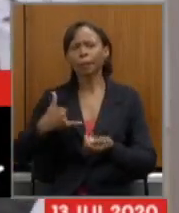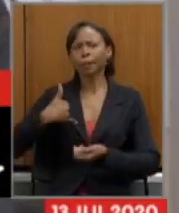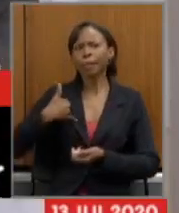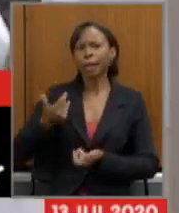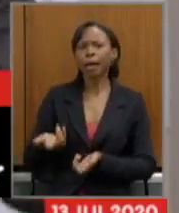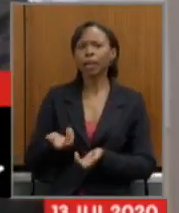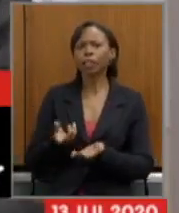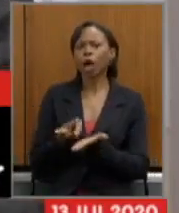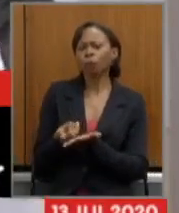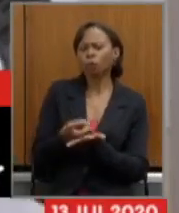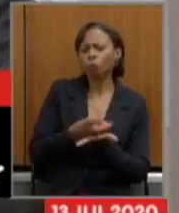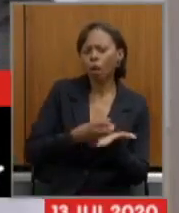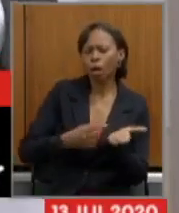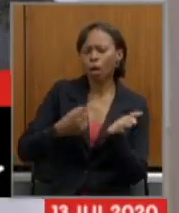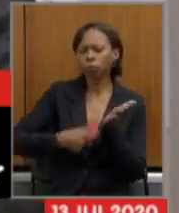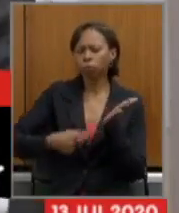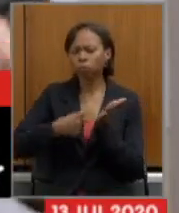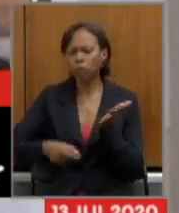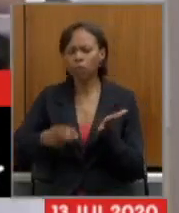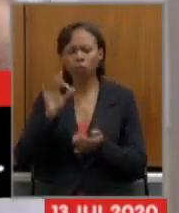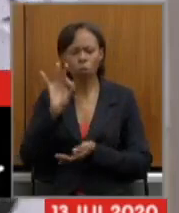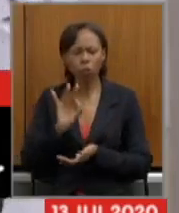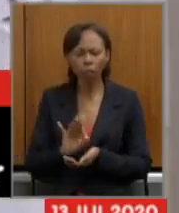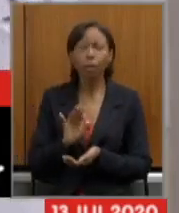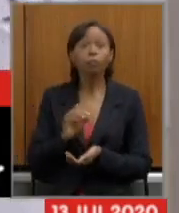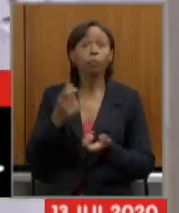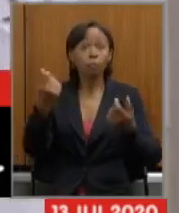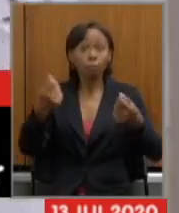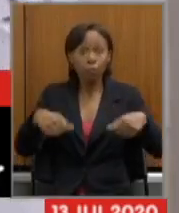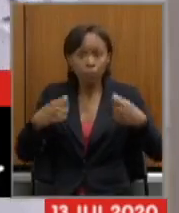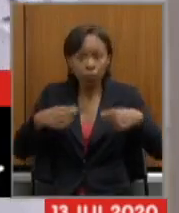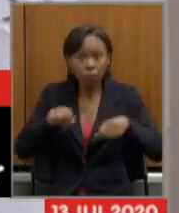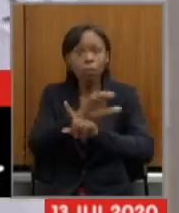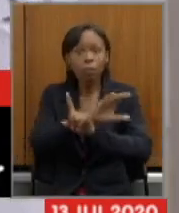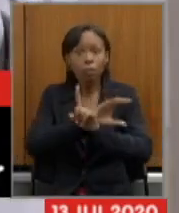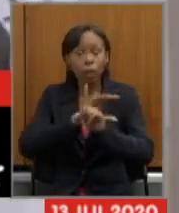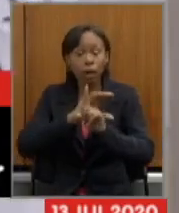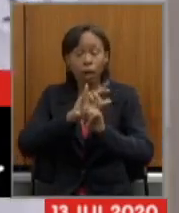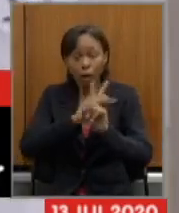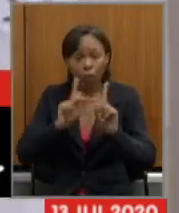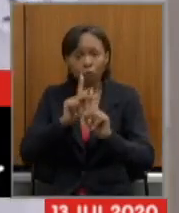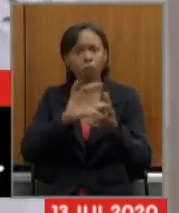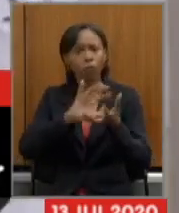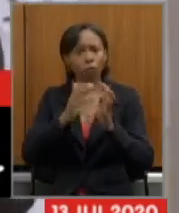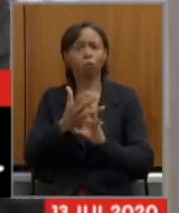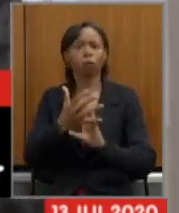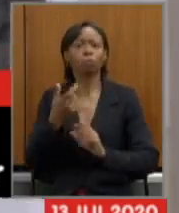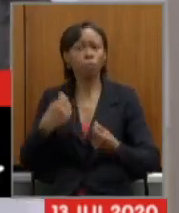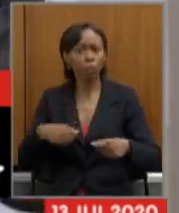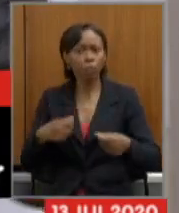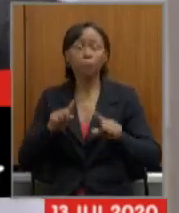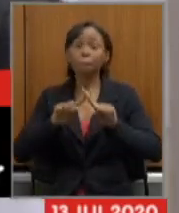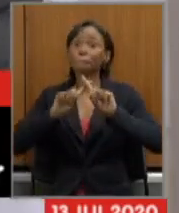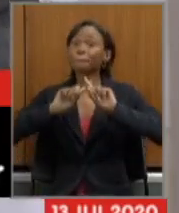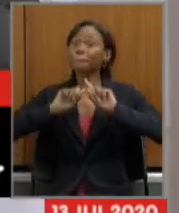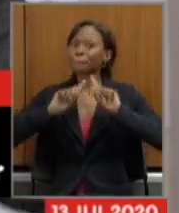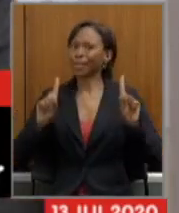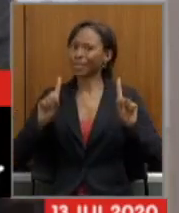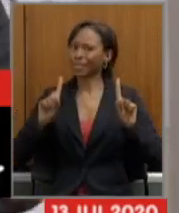concordo plenamente que precisamos fazer a reforma só que nós precisávamos de algo